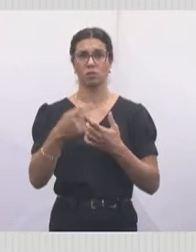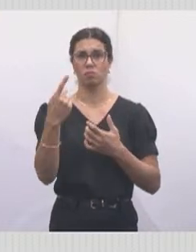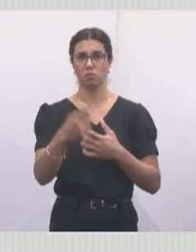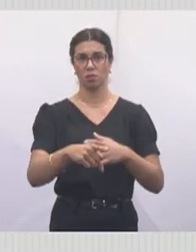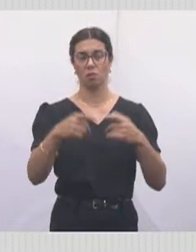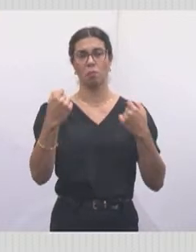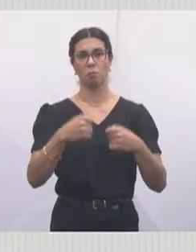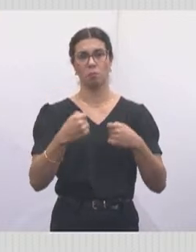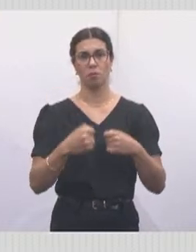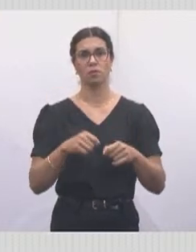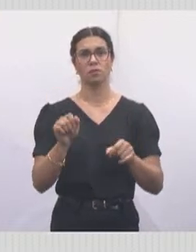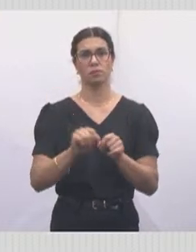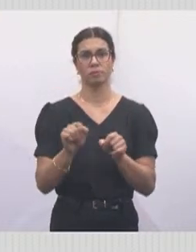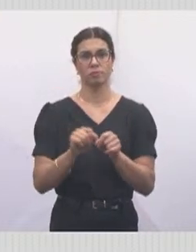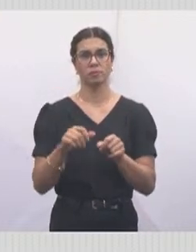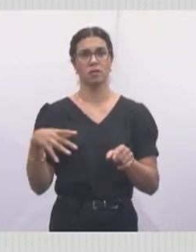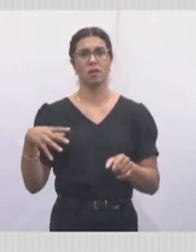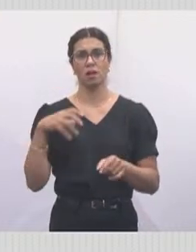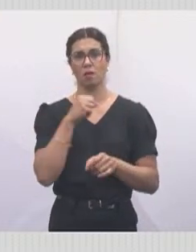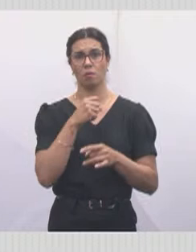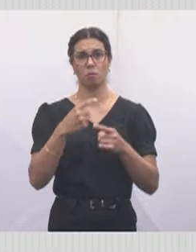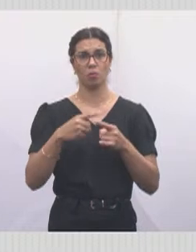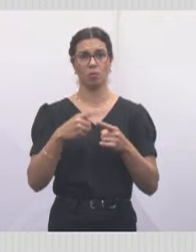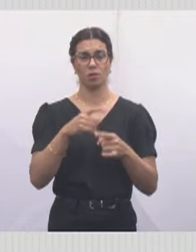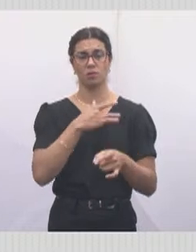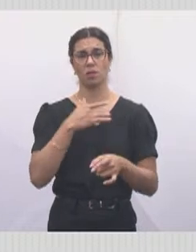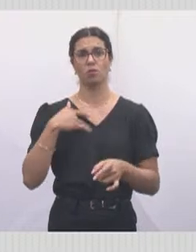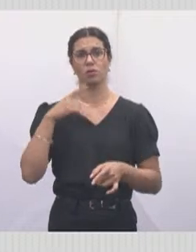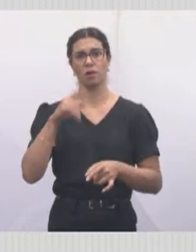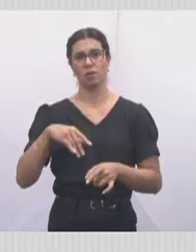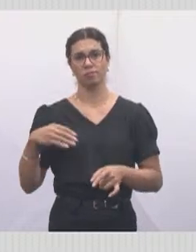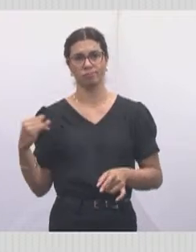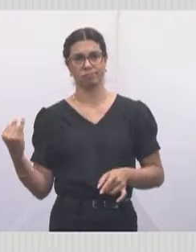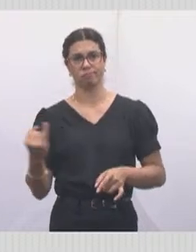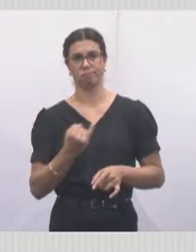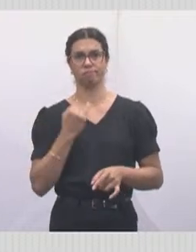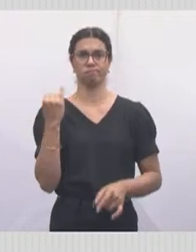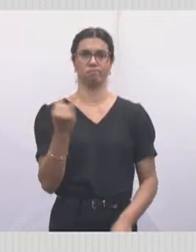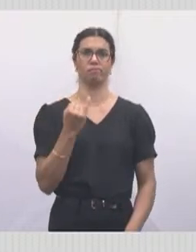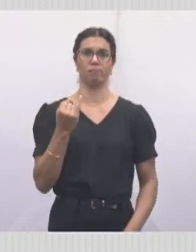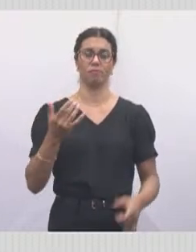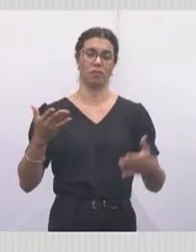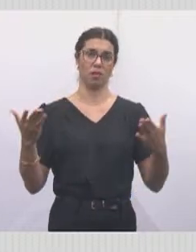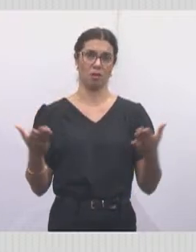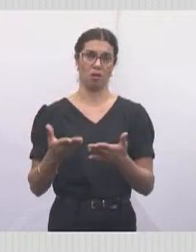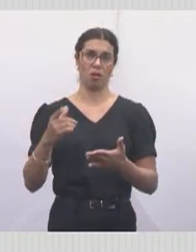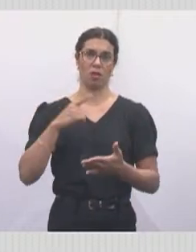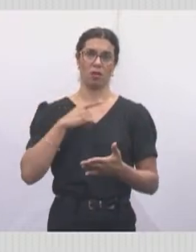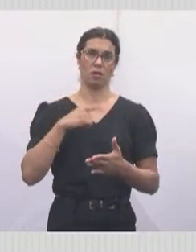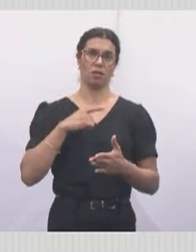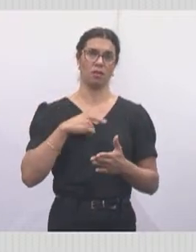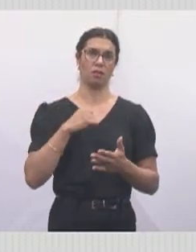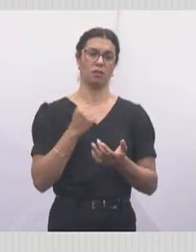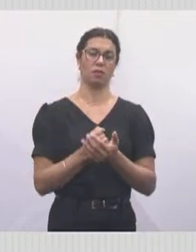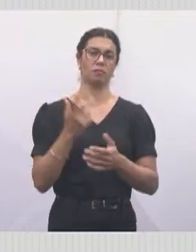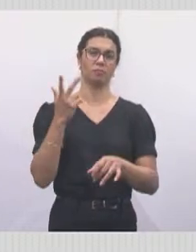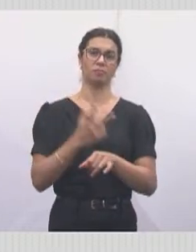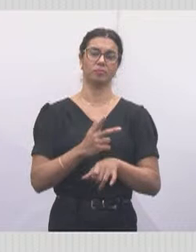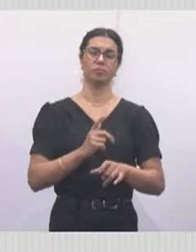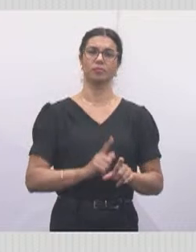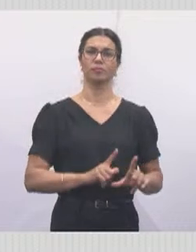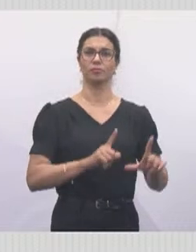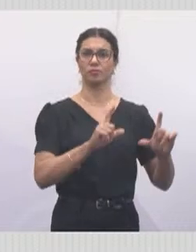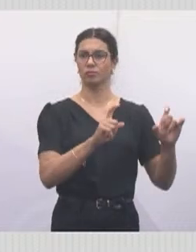porque saúde é algo muito importante. Agora nós temos o slide de número dois,